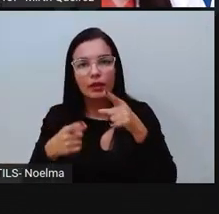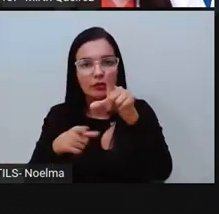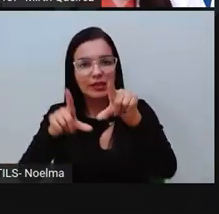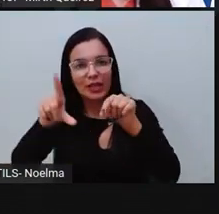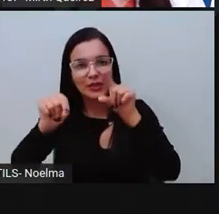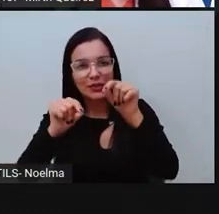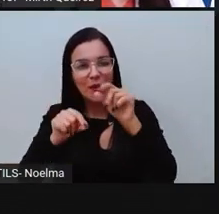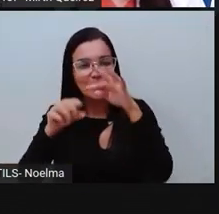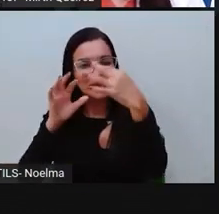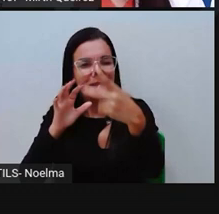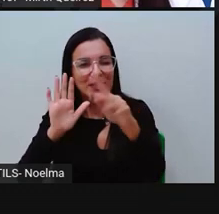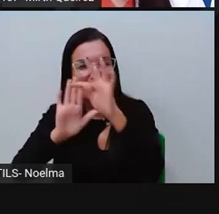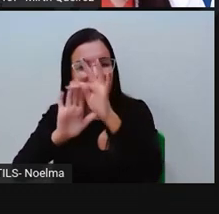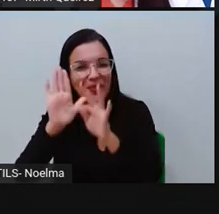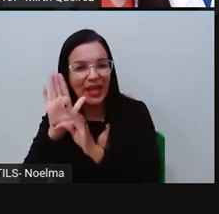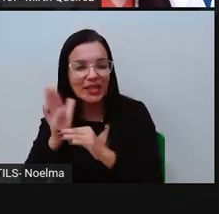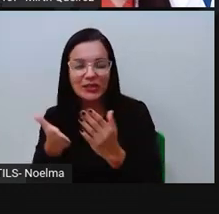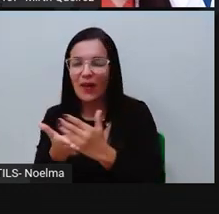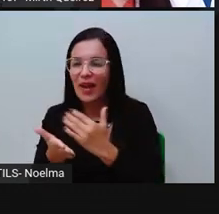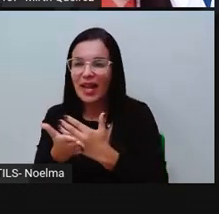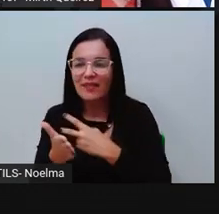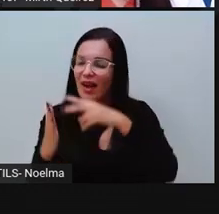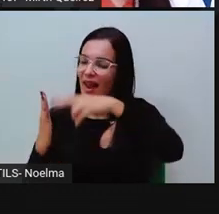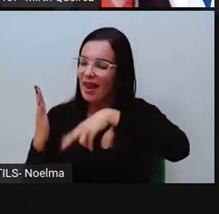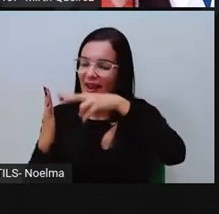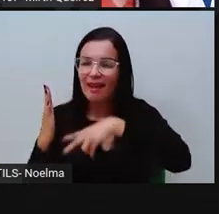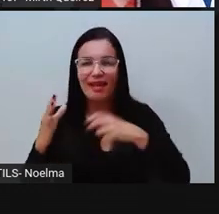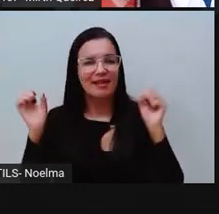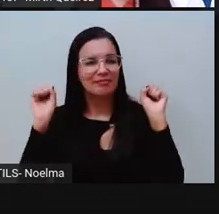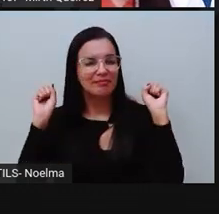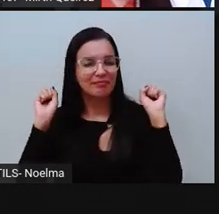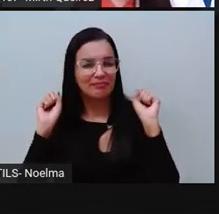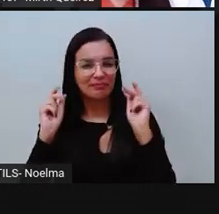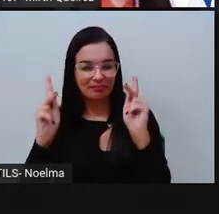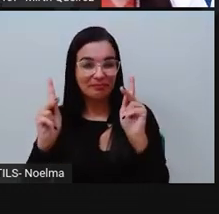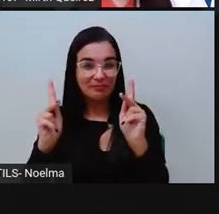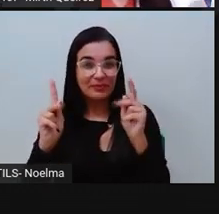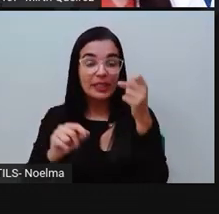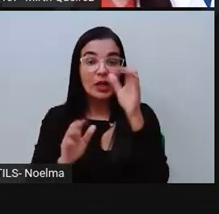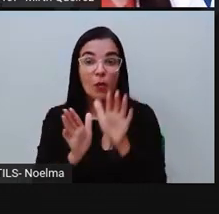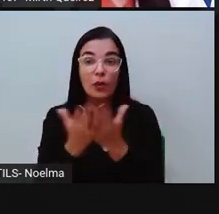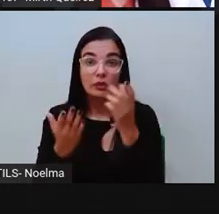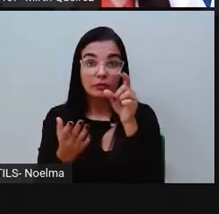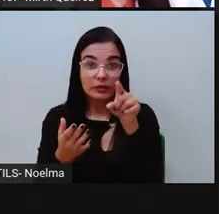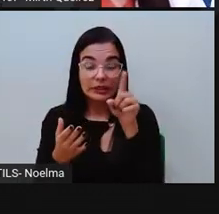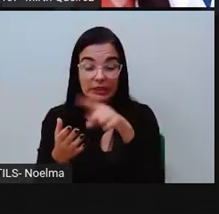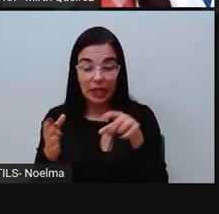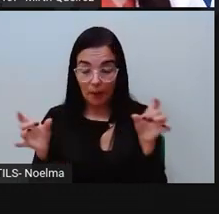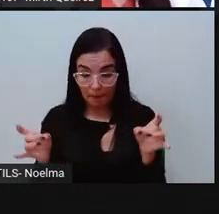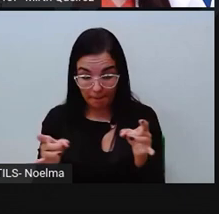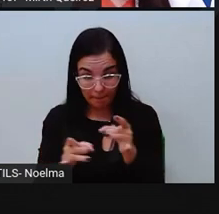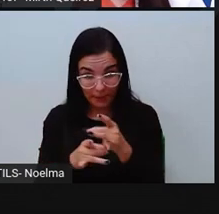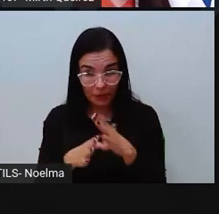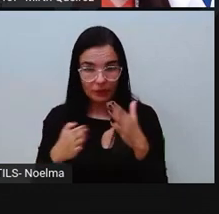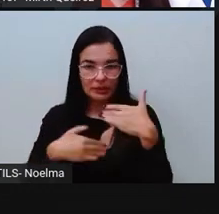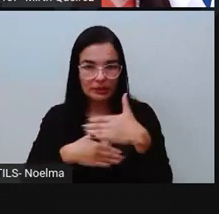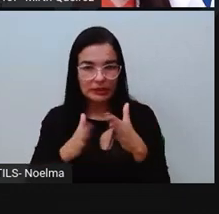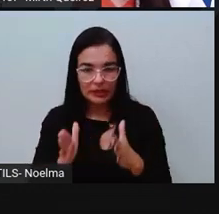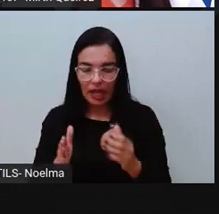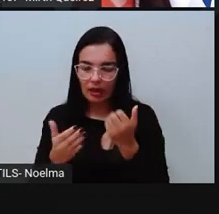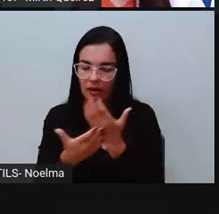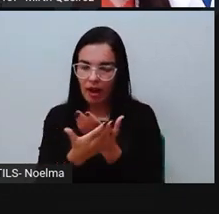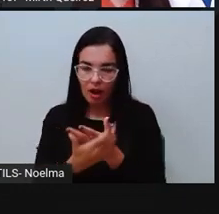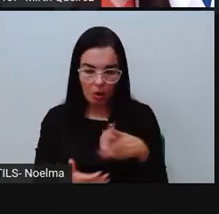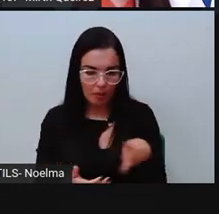escolha lá o seu texto, o seu livro, leia esse livro, leia esse texto. Quando vocês estiverem em sala de aula, junto com o seu professor